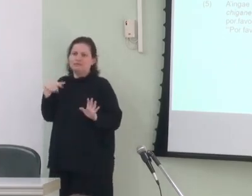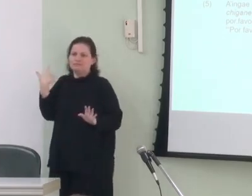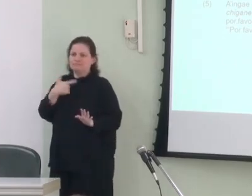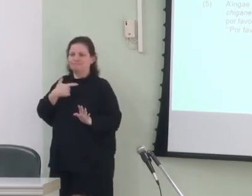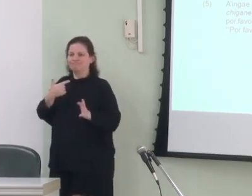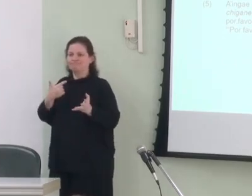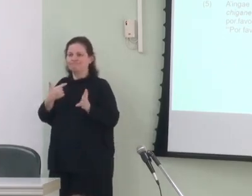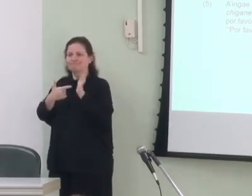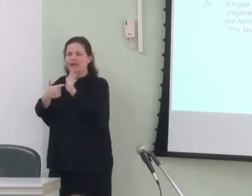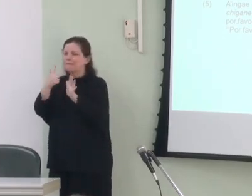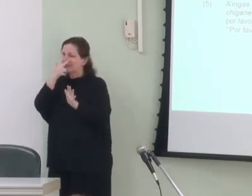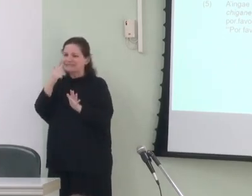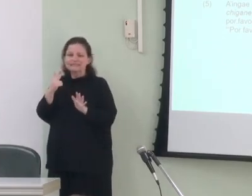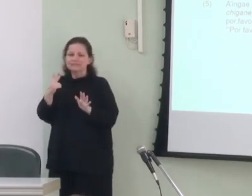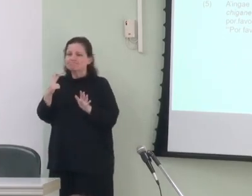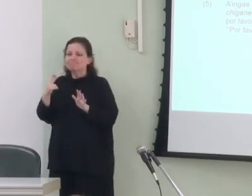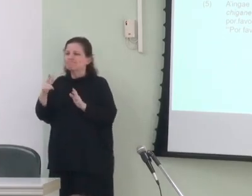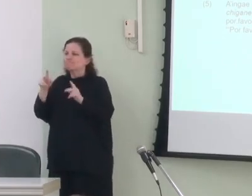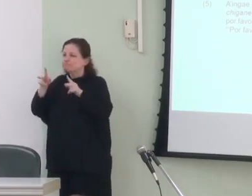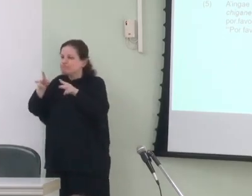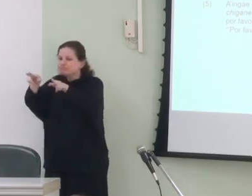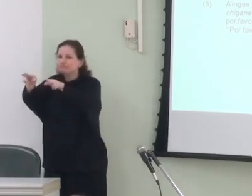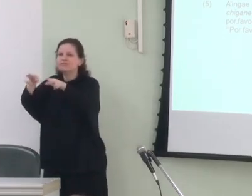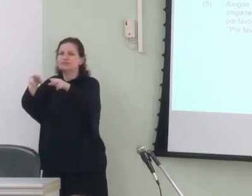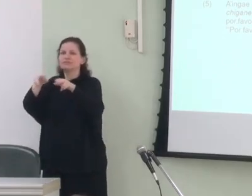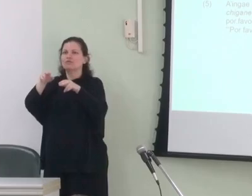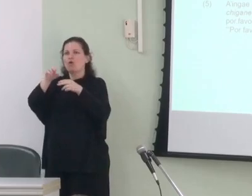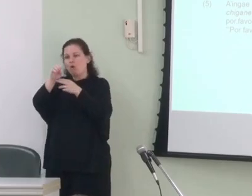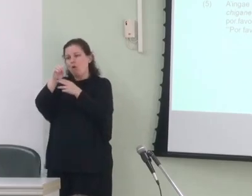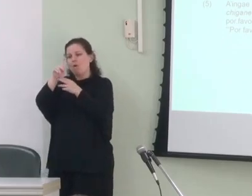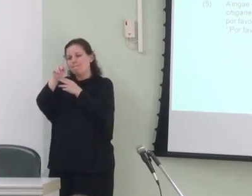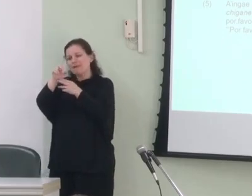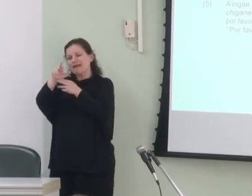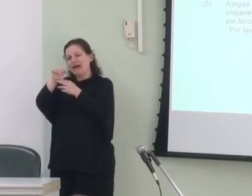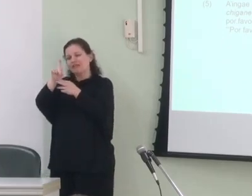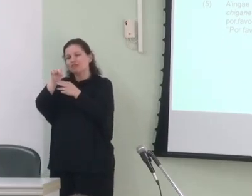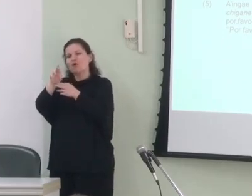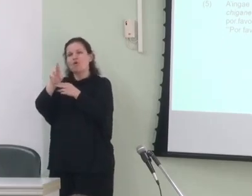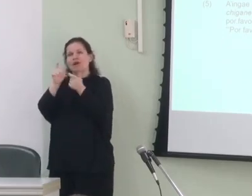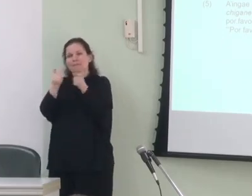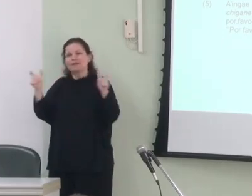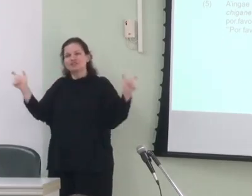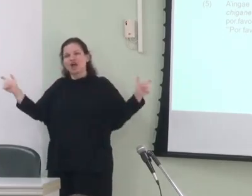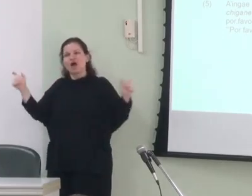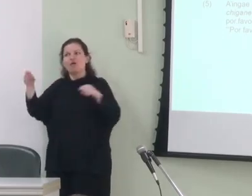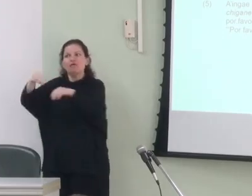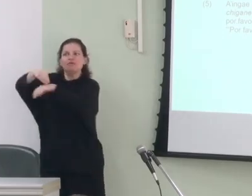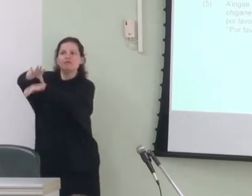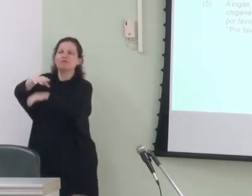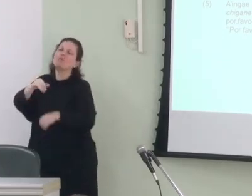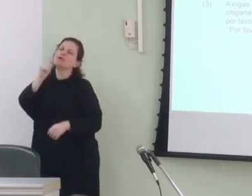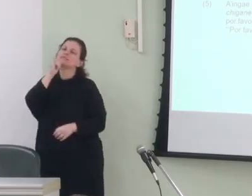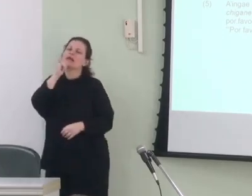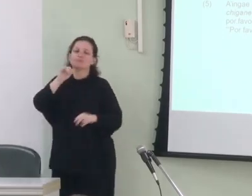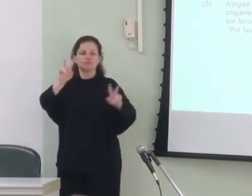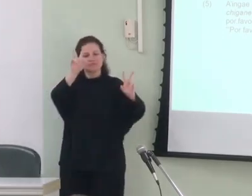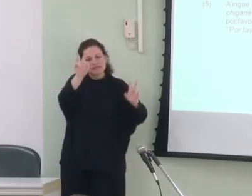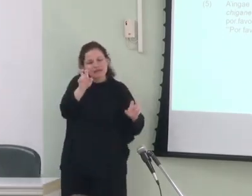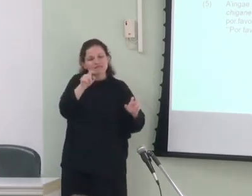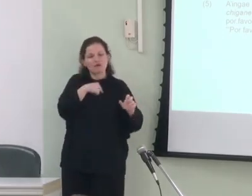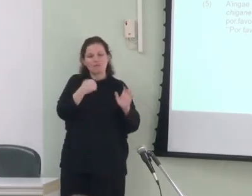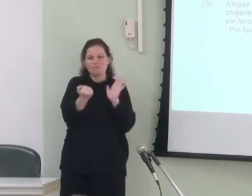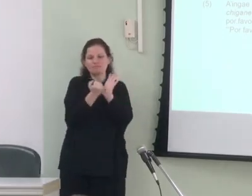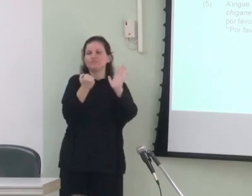impossibilidade de co-ocorrência dos operadores gramaticais então em cinco a gente tem um exemplo de citação que é marcado pelo